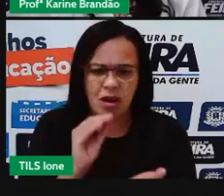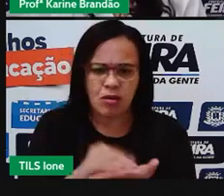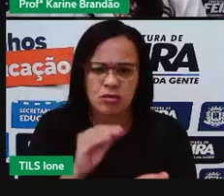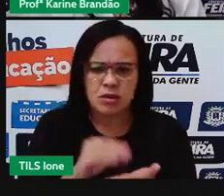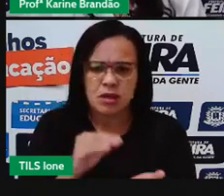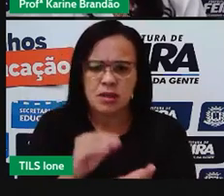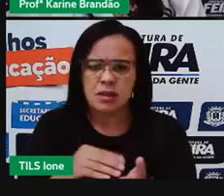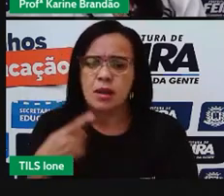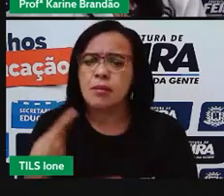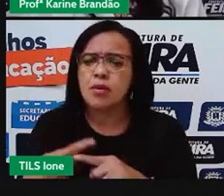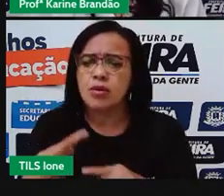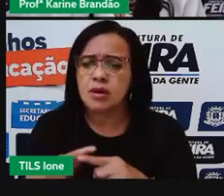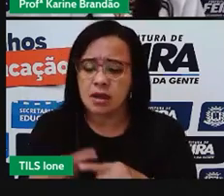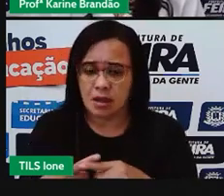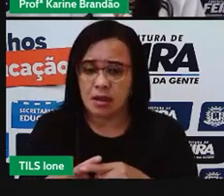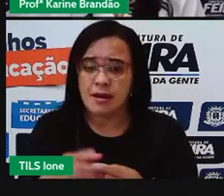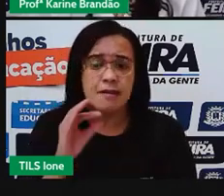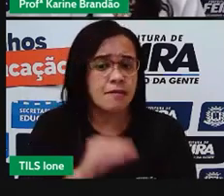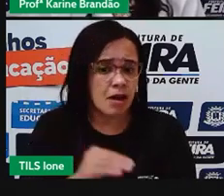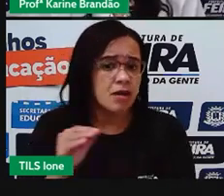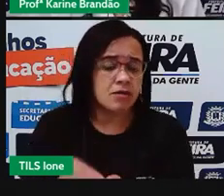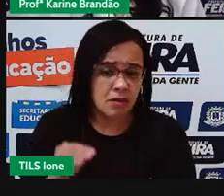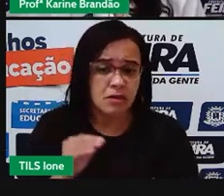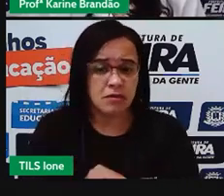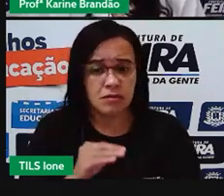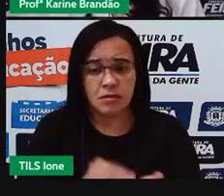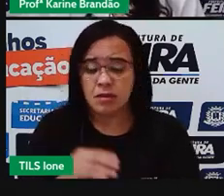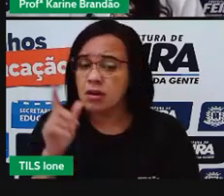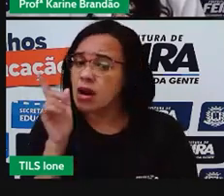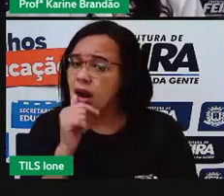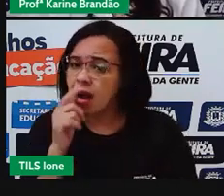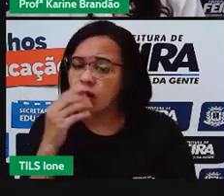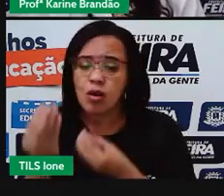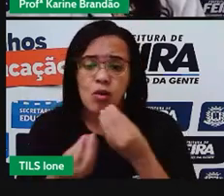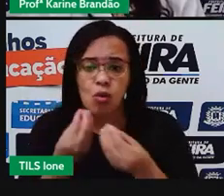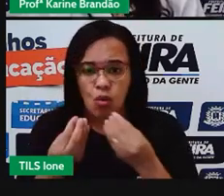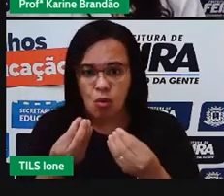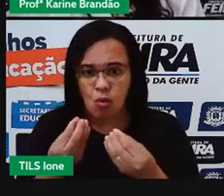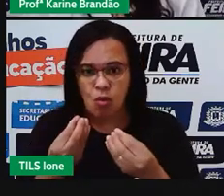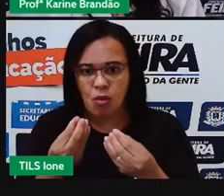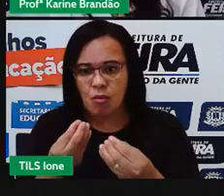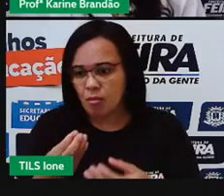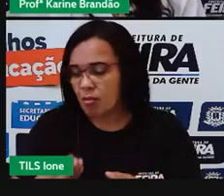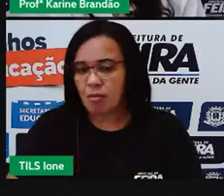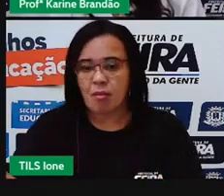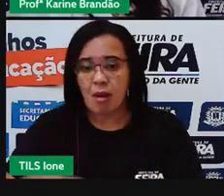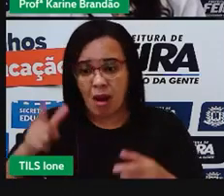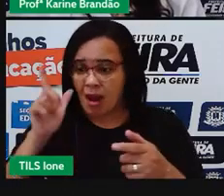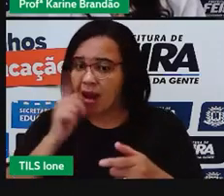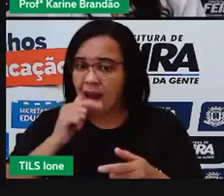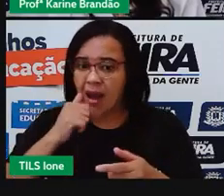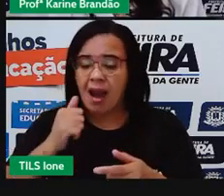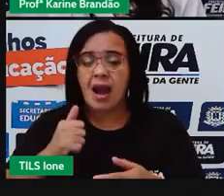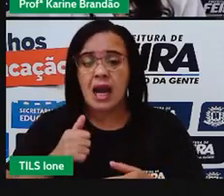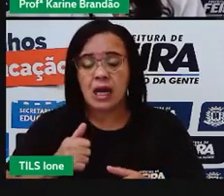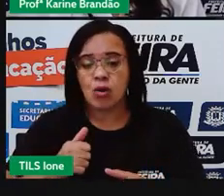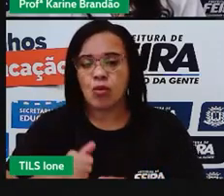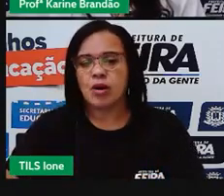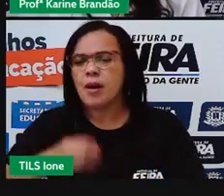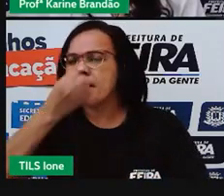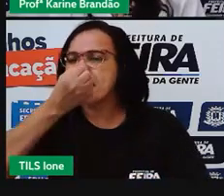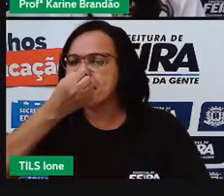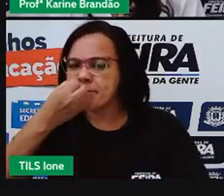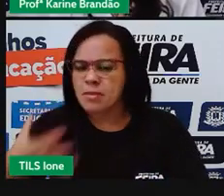Falta água tratada. Lembra que nós tivemos a aula sobre saneamento básico e que a água é